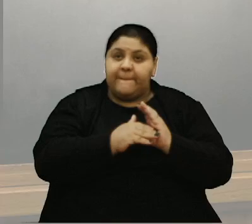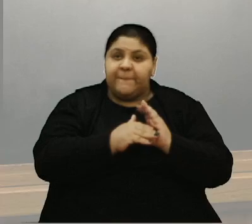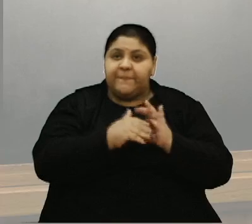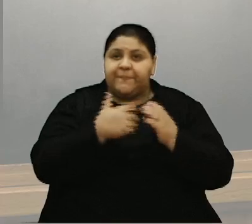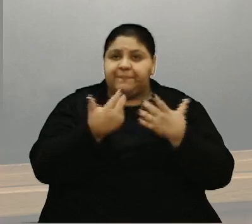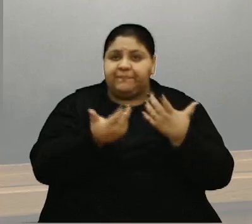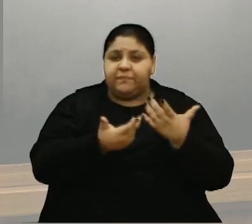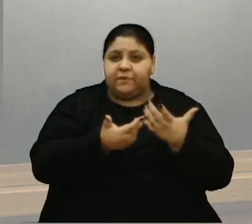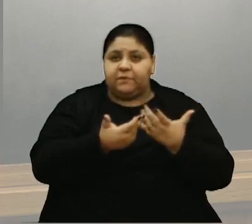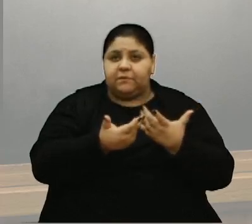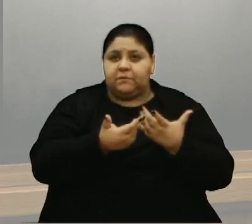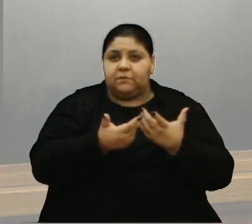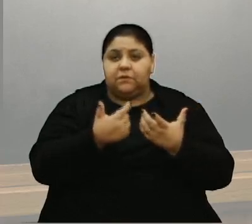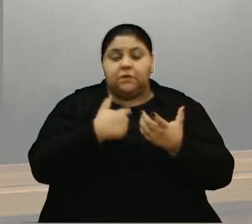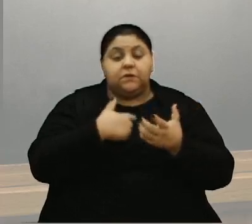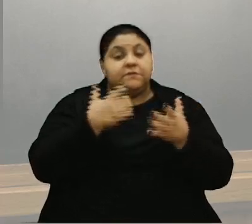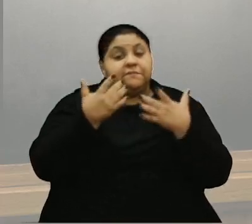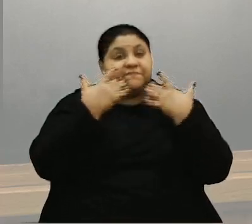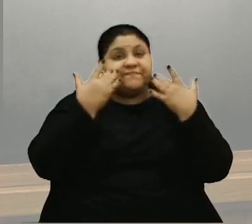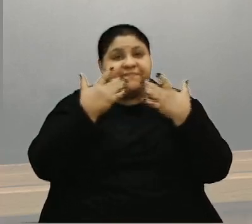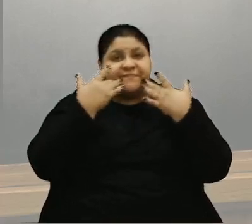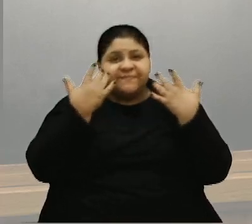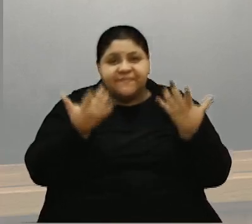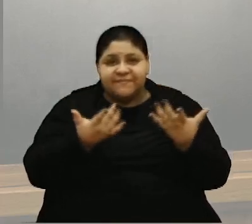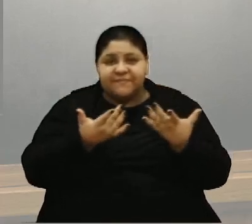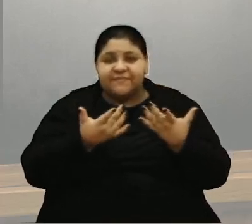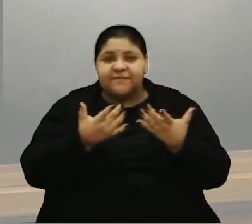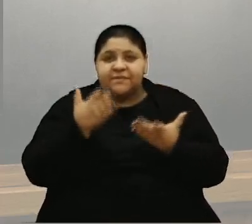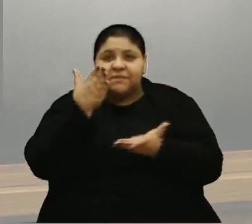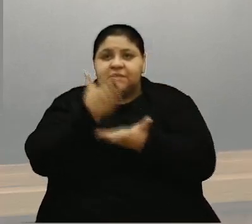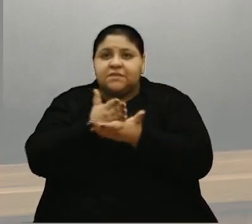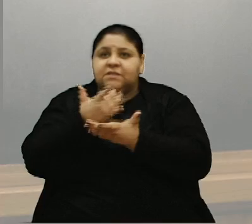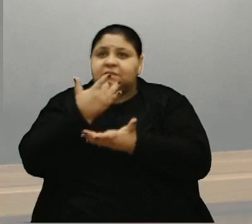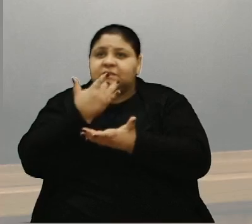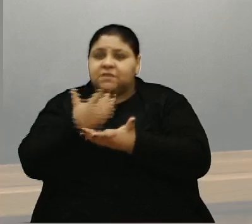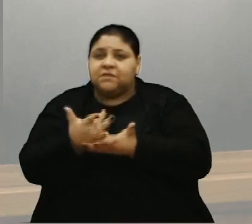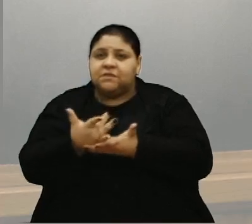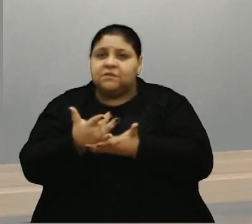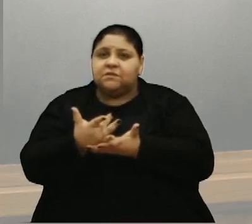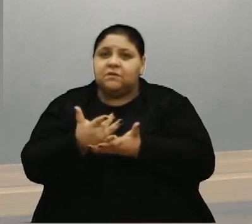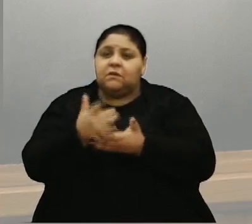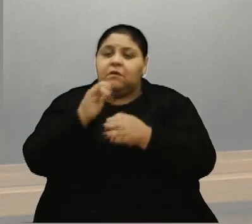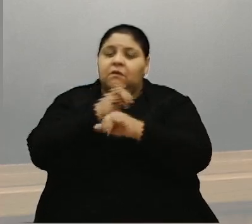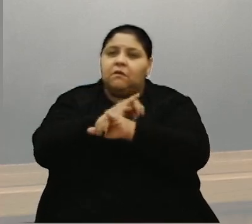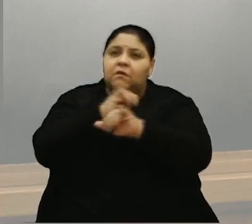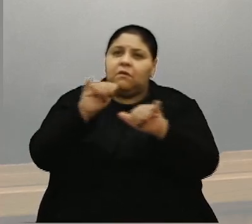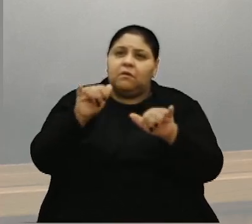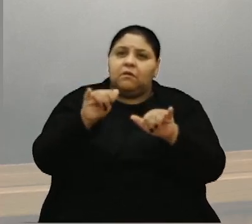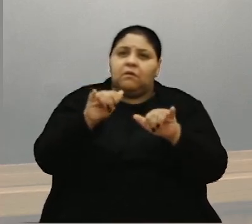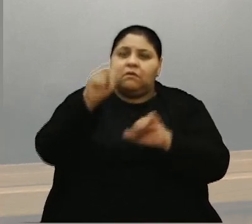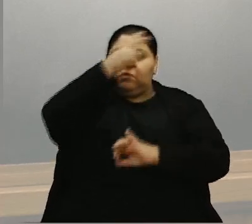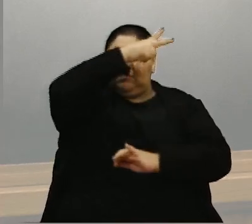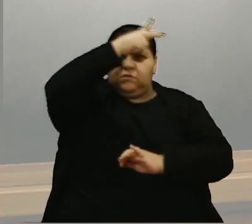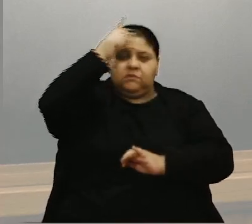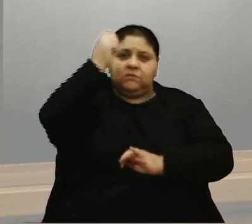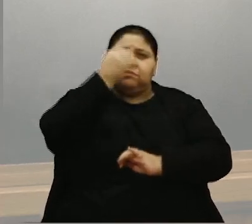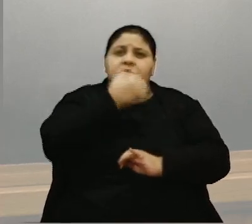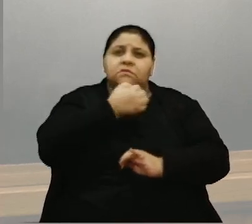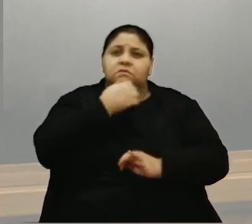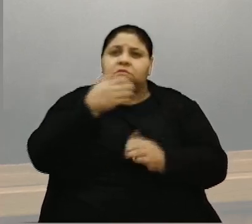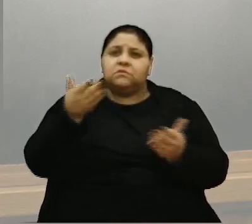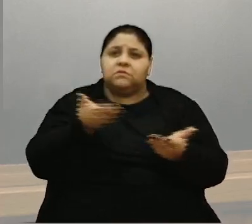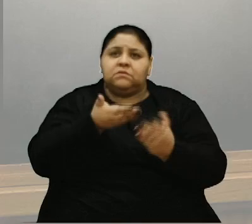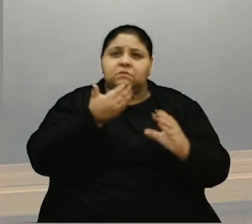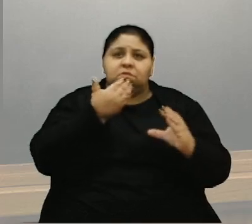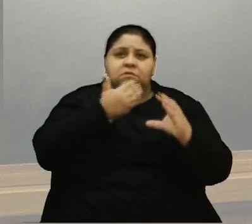felicidade, digamos assim, lá pelo meio da tarde saiu uma matéria de que o município de Caxias já encaminhou